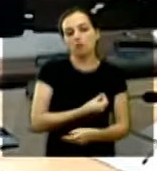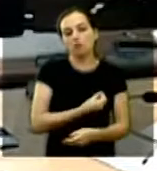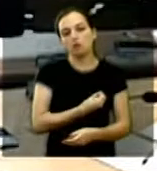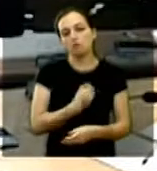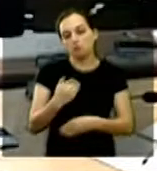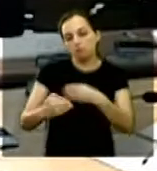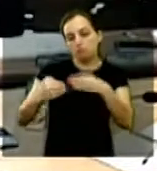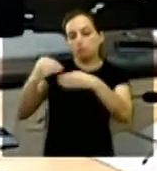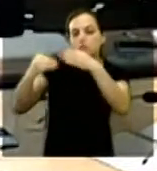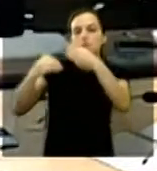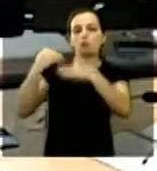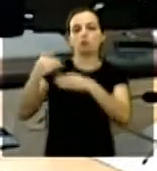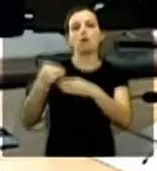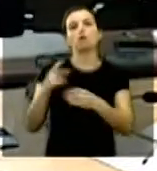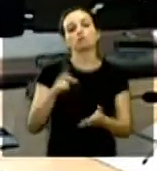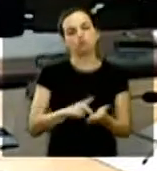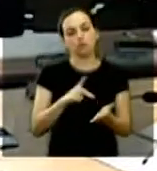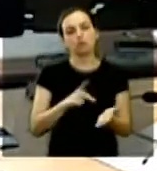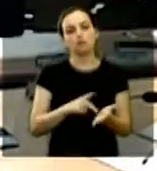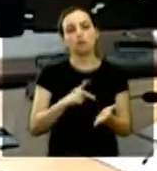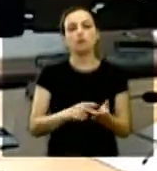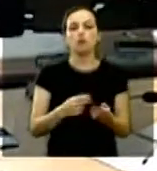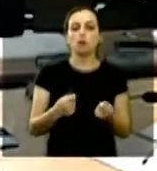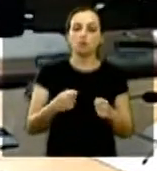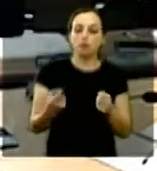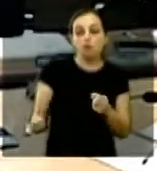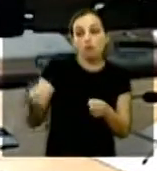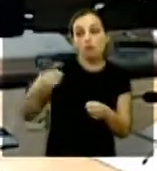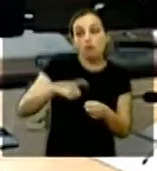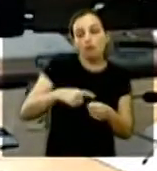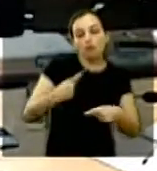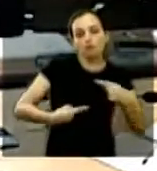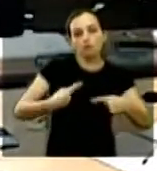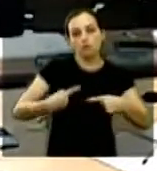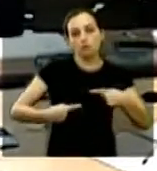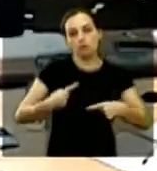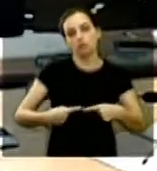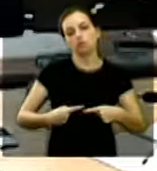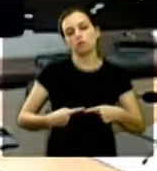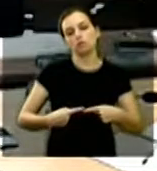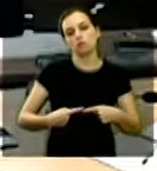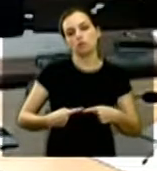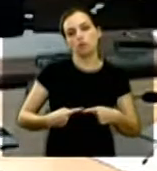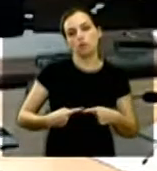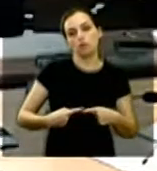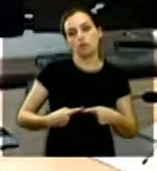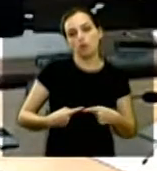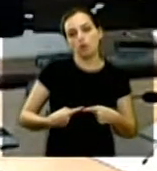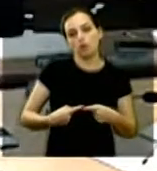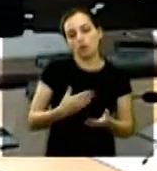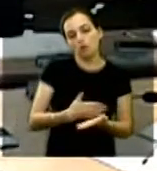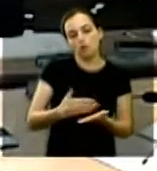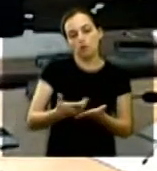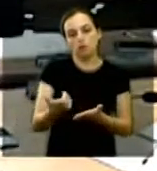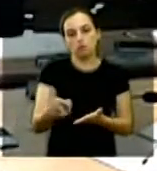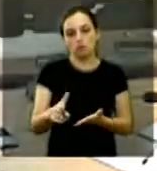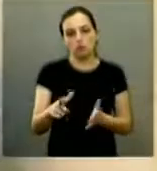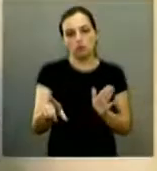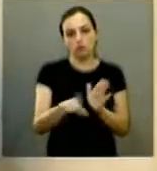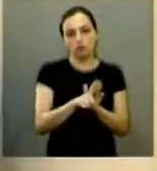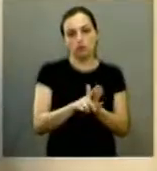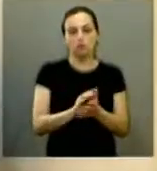processo com a vereadora e acho que ela tem razão precisamos retomar essa discussão lá onde ela parou né e implementar o que está colocado na lei